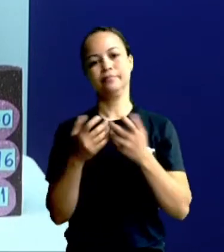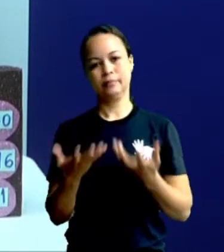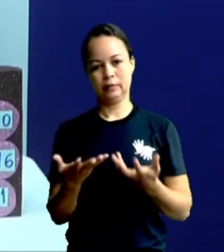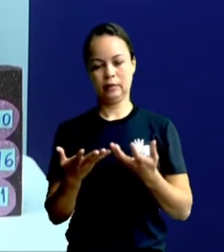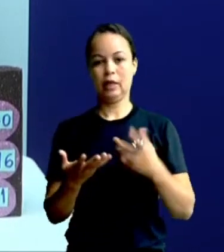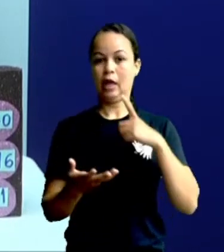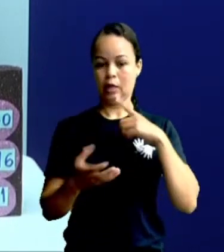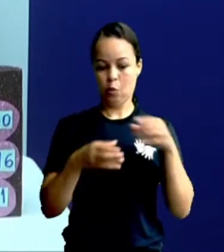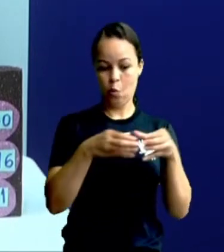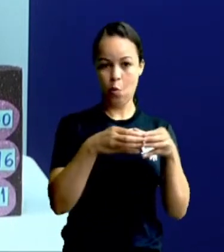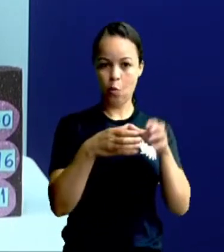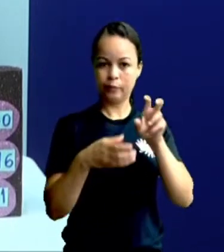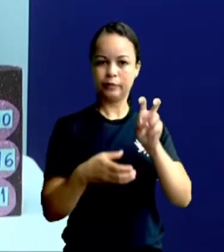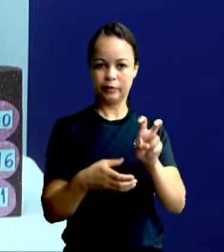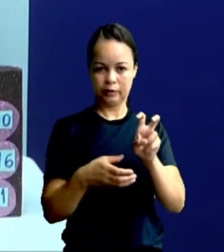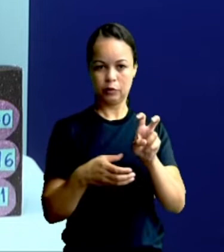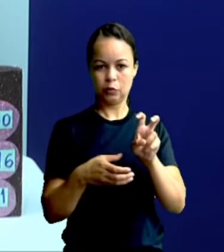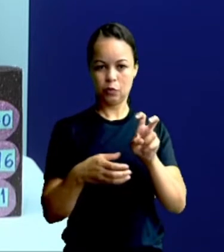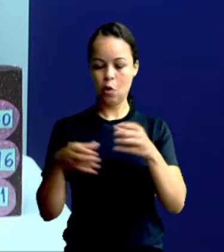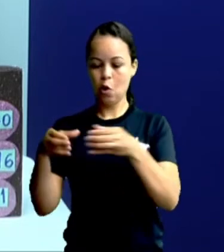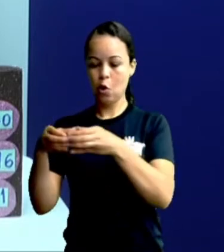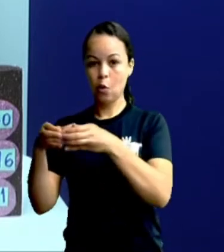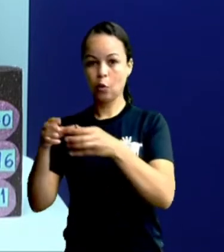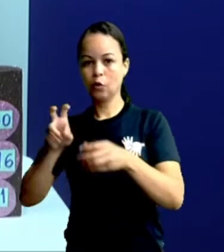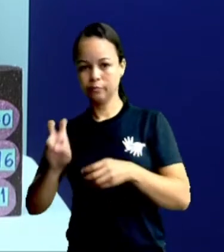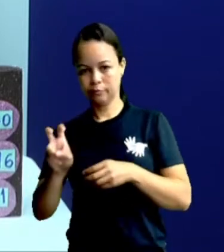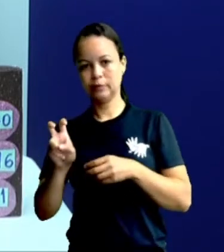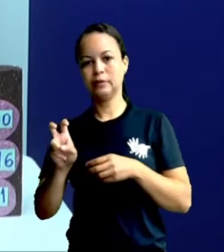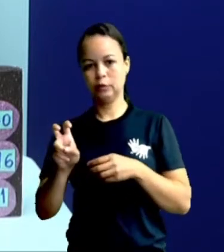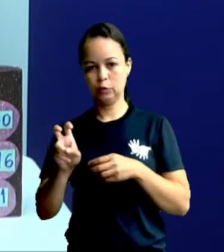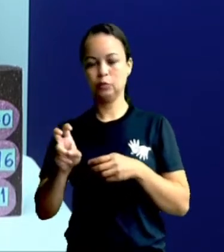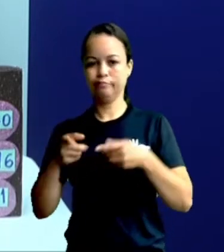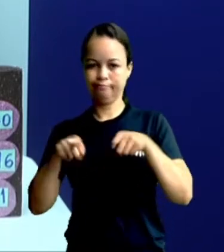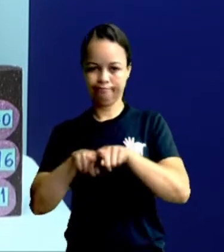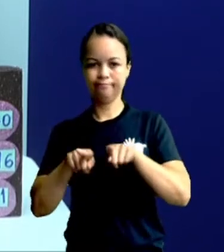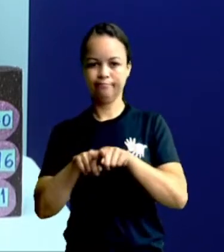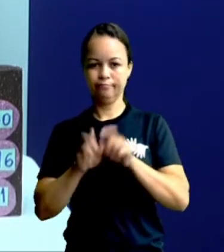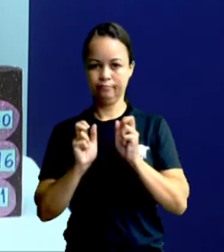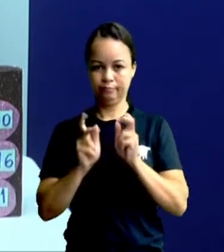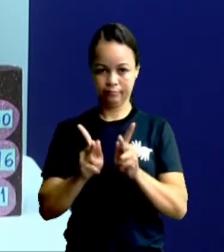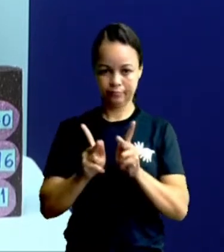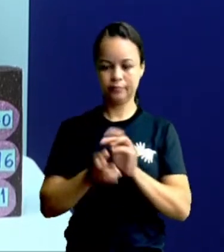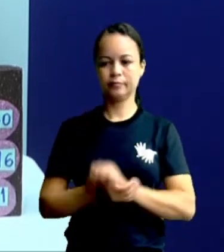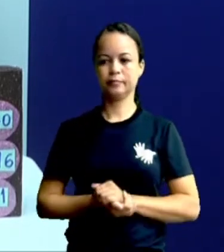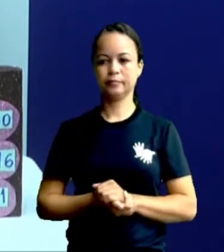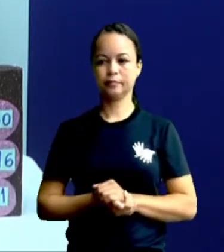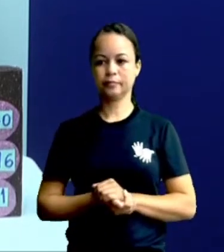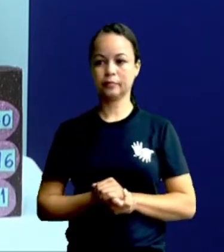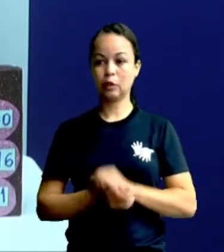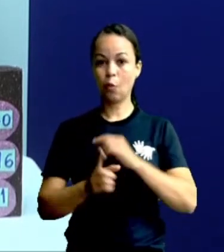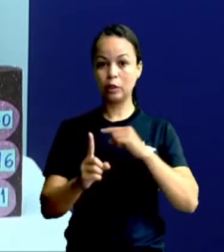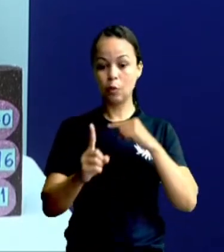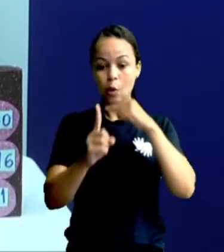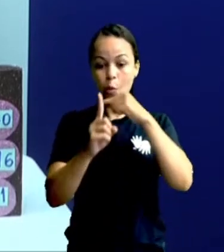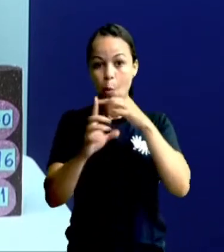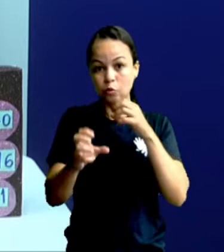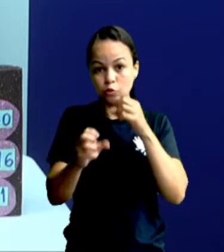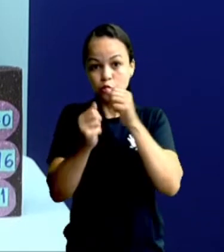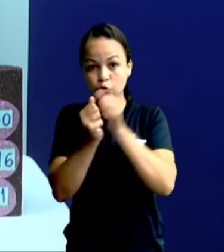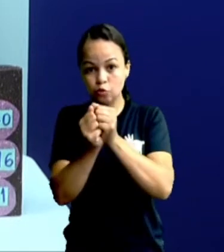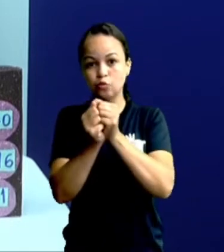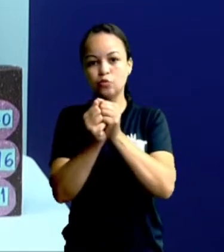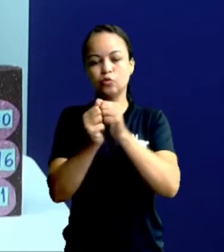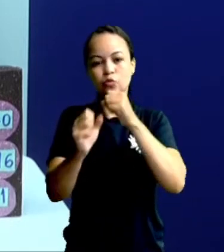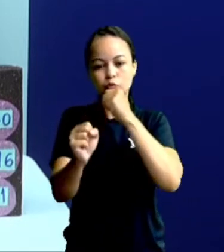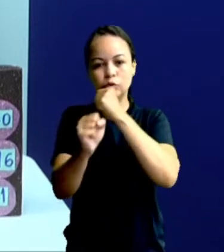eu tenho cinco e no segundo grupo eu tenho cinco também. Ao adicionar, juntar,